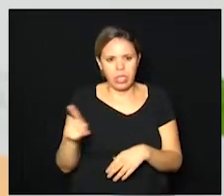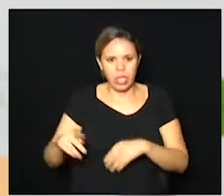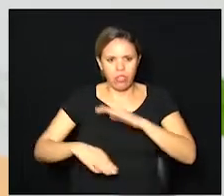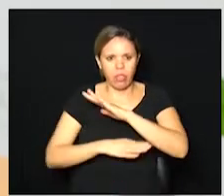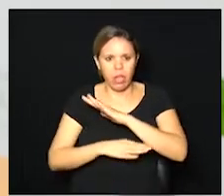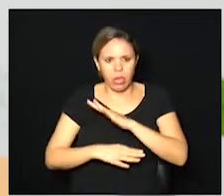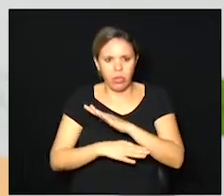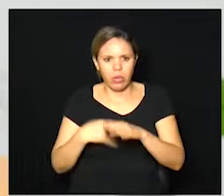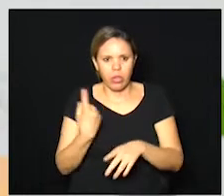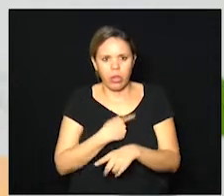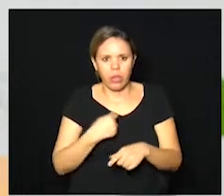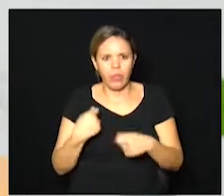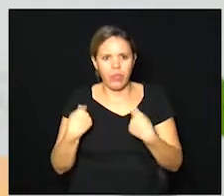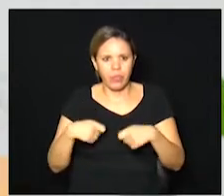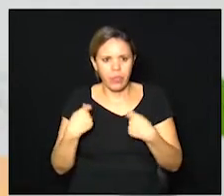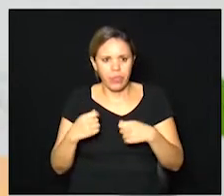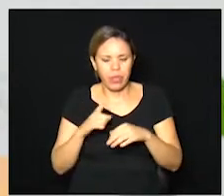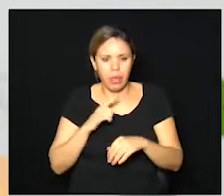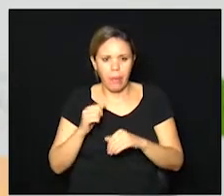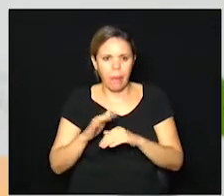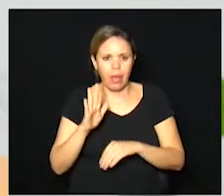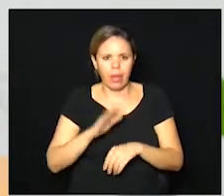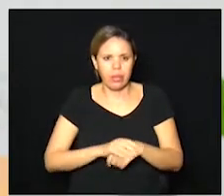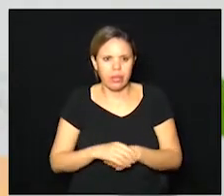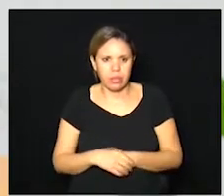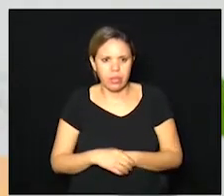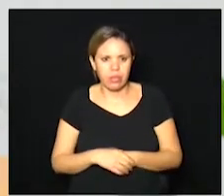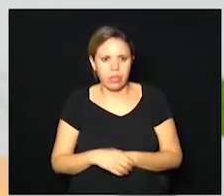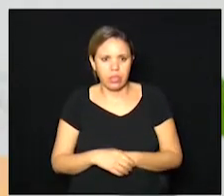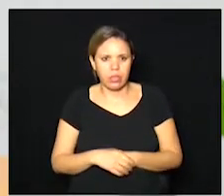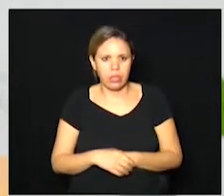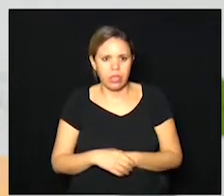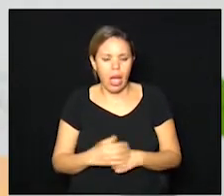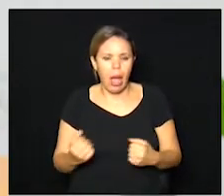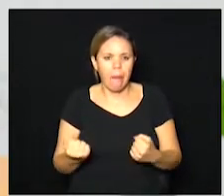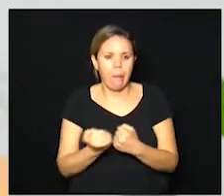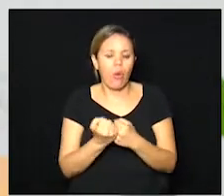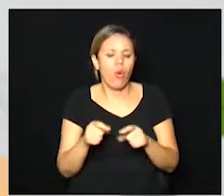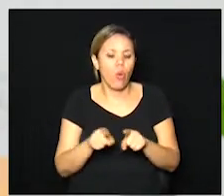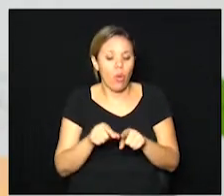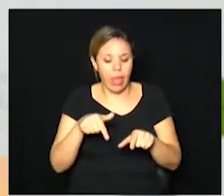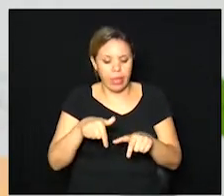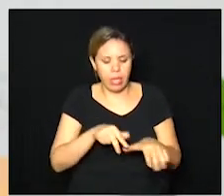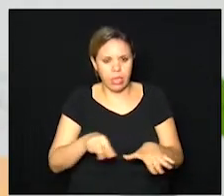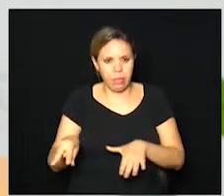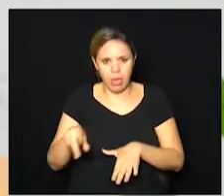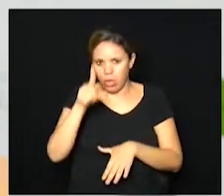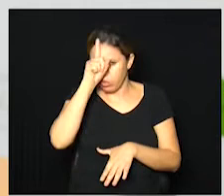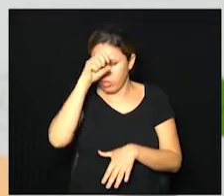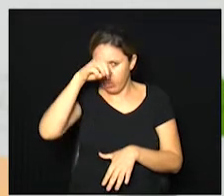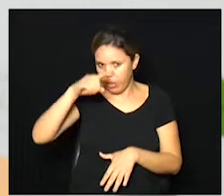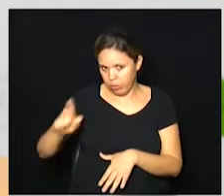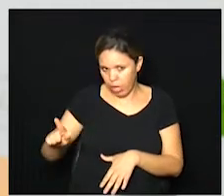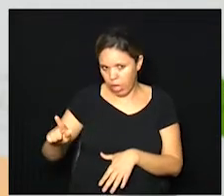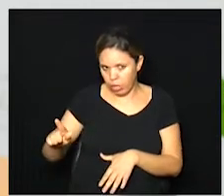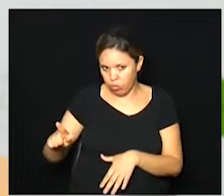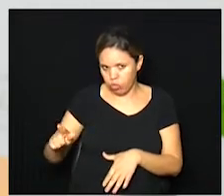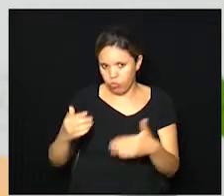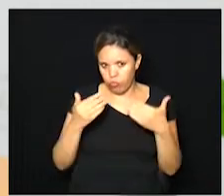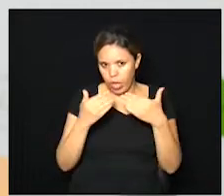necessidade de nós termos um pouco mais de aporte. Esta semana, a rede Mário Gatti vai abrir